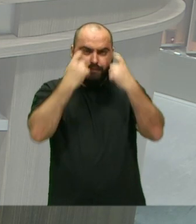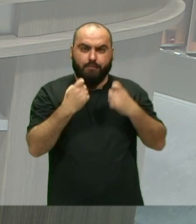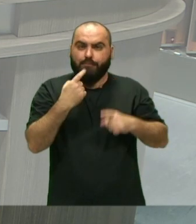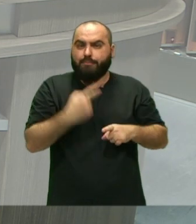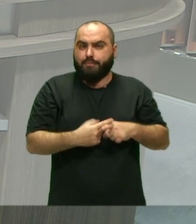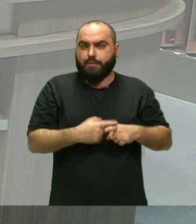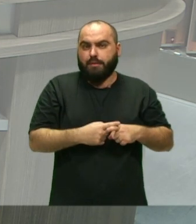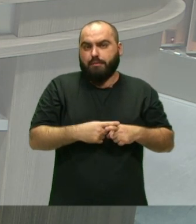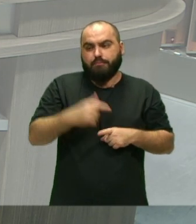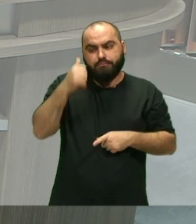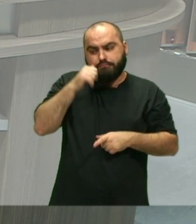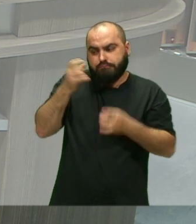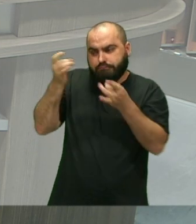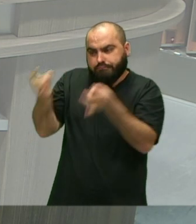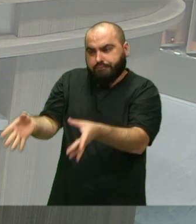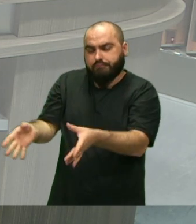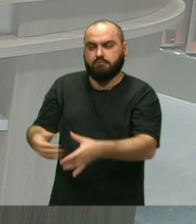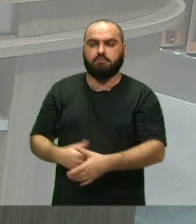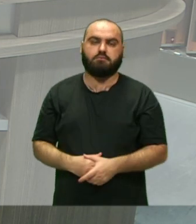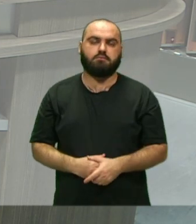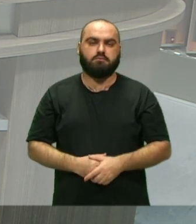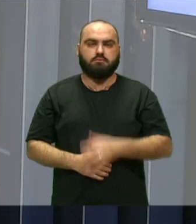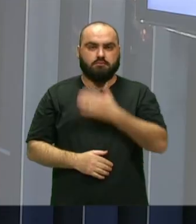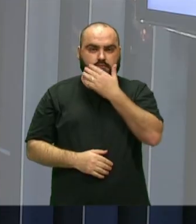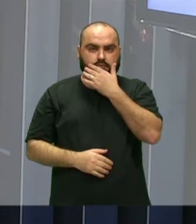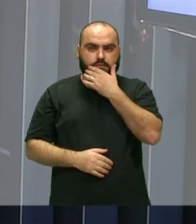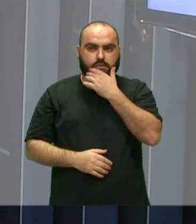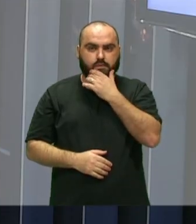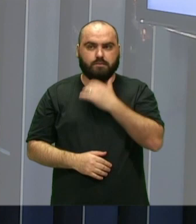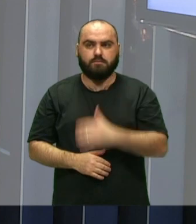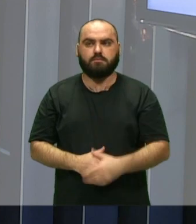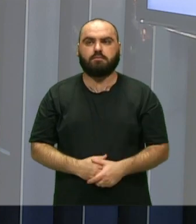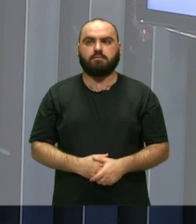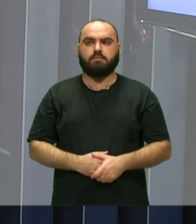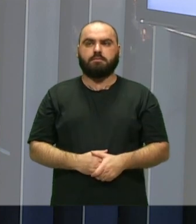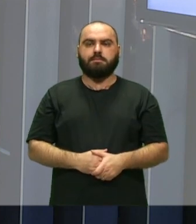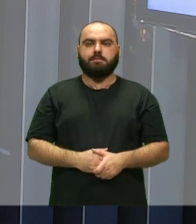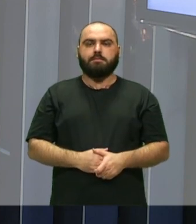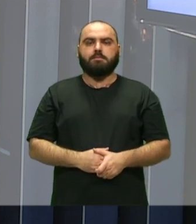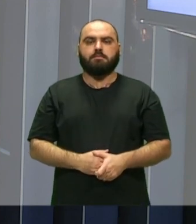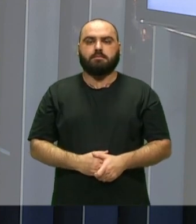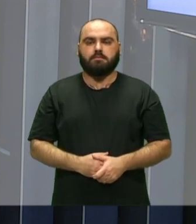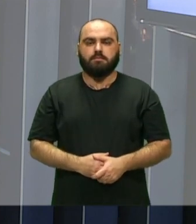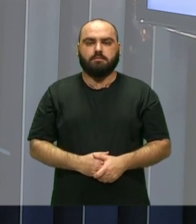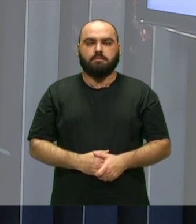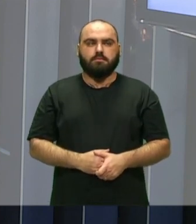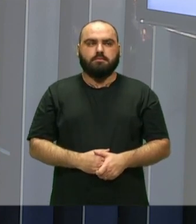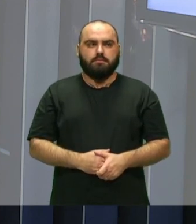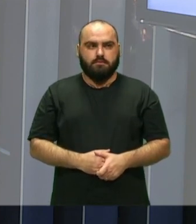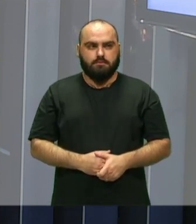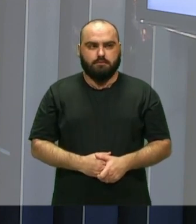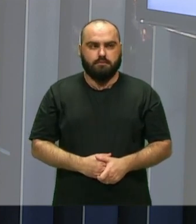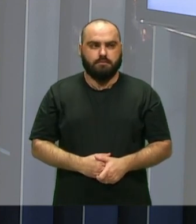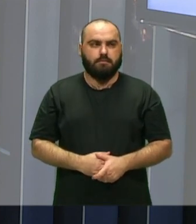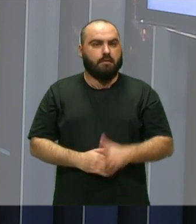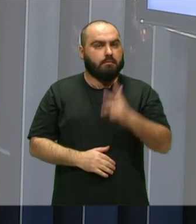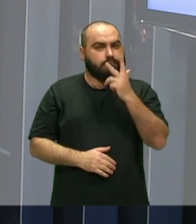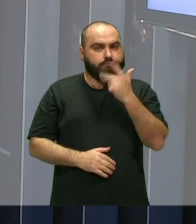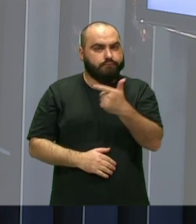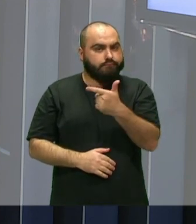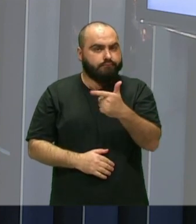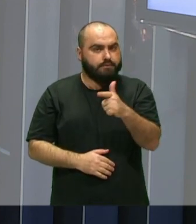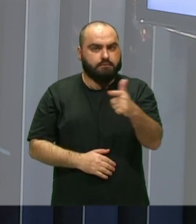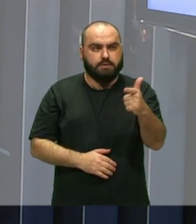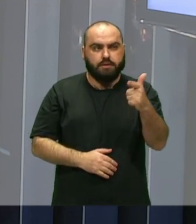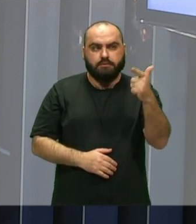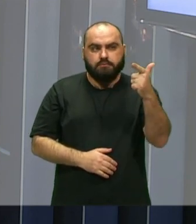abandono social Que é uma coisa Que não aparece Tanto Ou pelo menos Não é Não se é dado